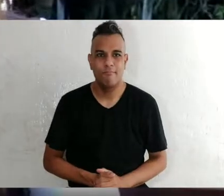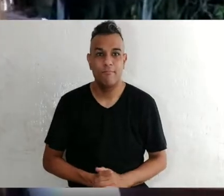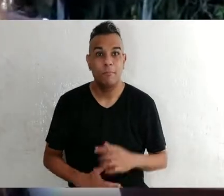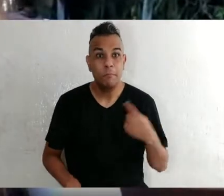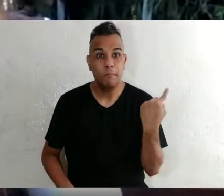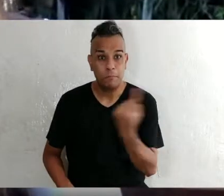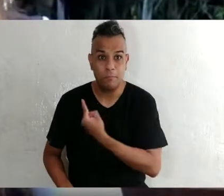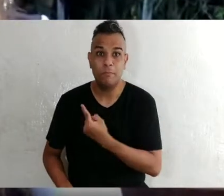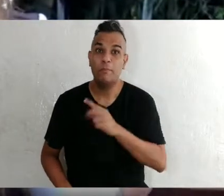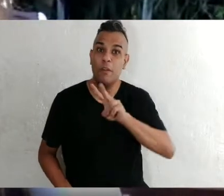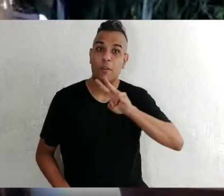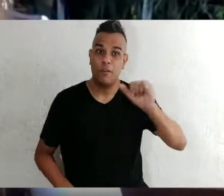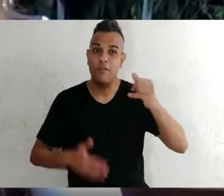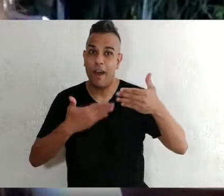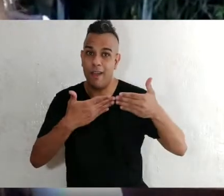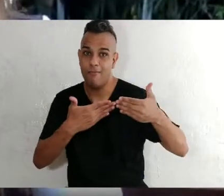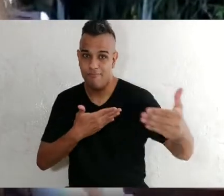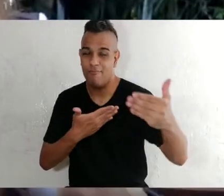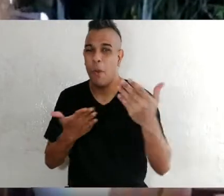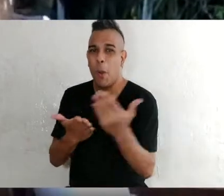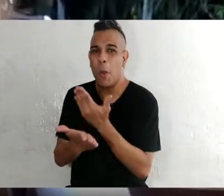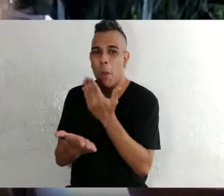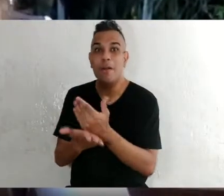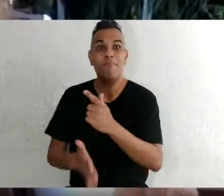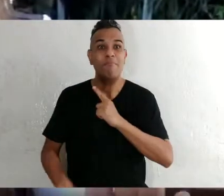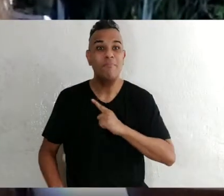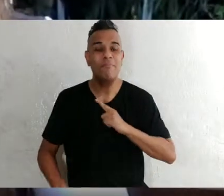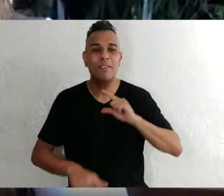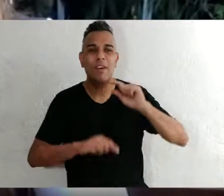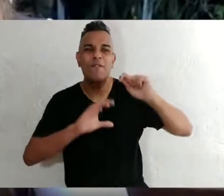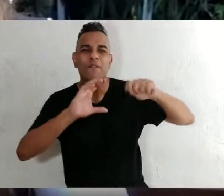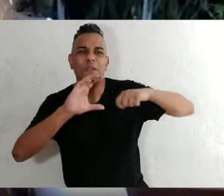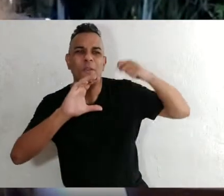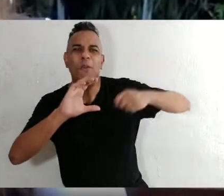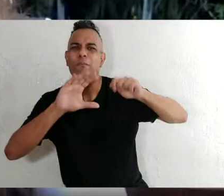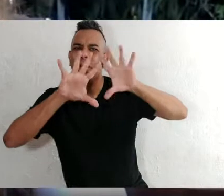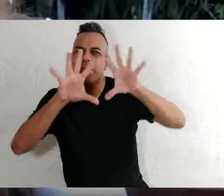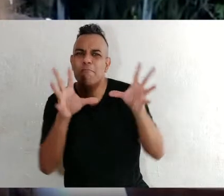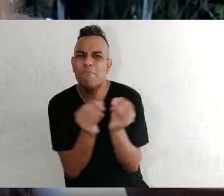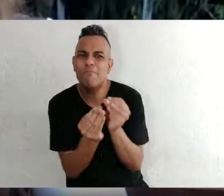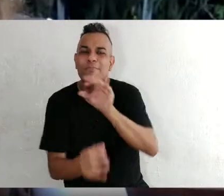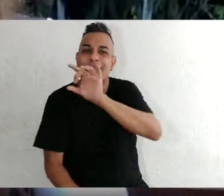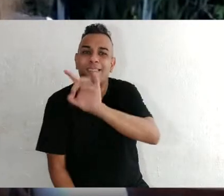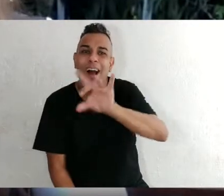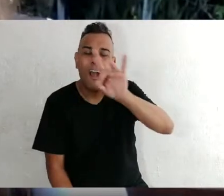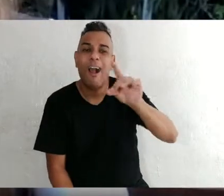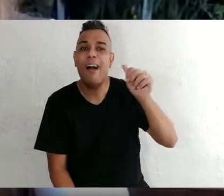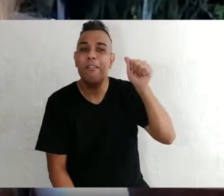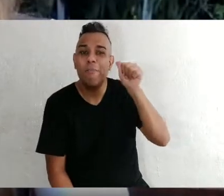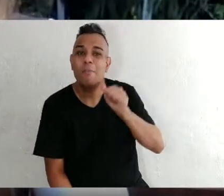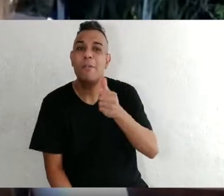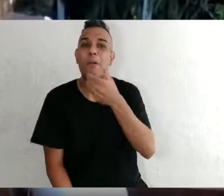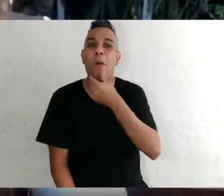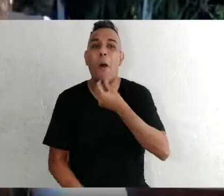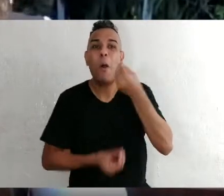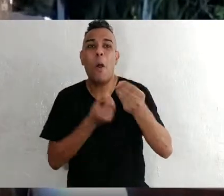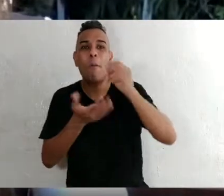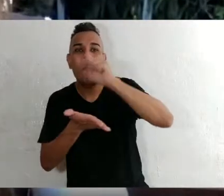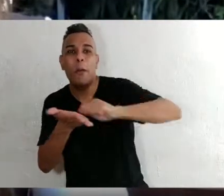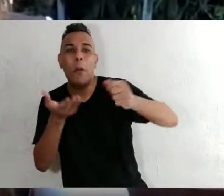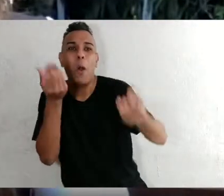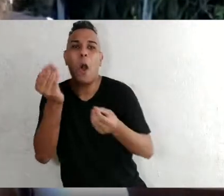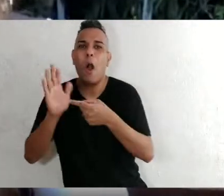Vamos lançar, nas próximas semanas, pequenos vídeos com os autores e autoras, convidando e contando um pouco sobre os seus